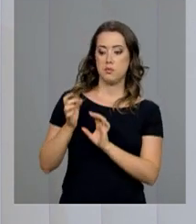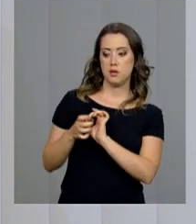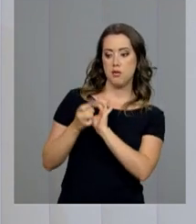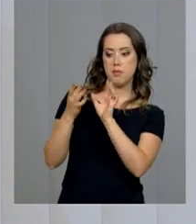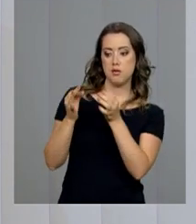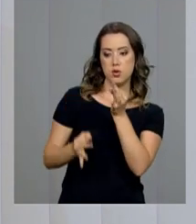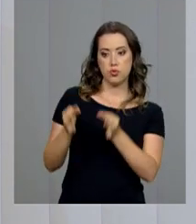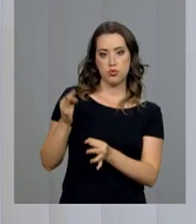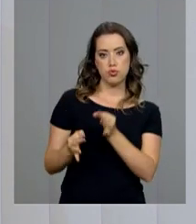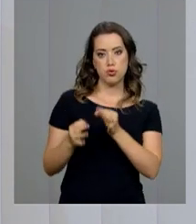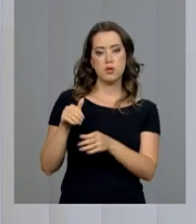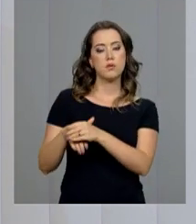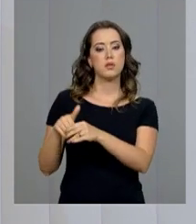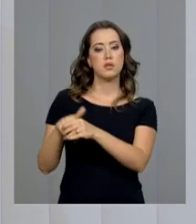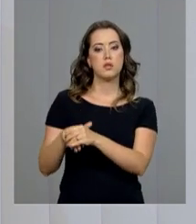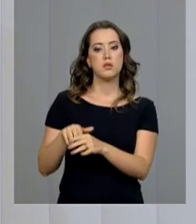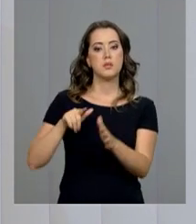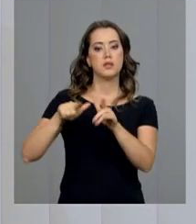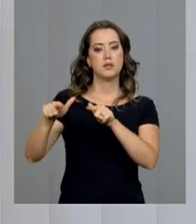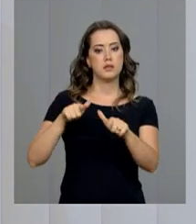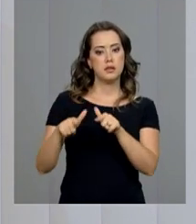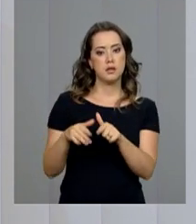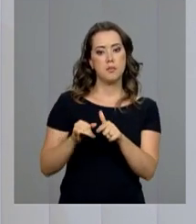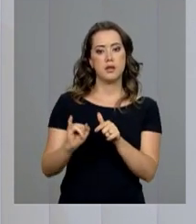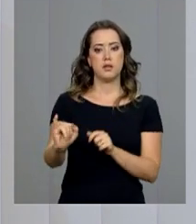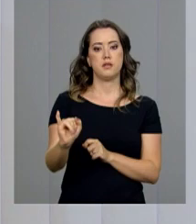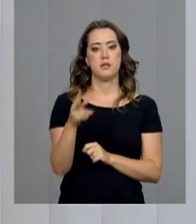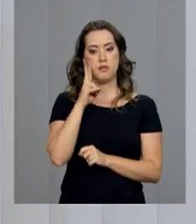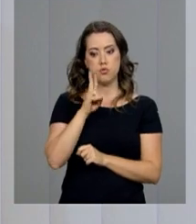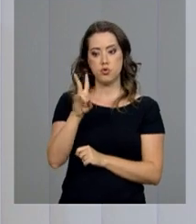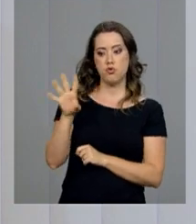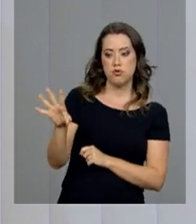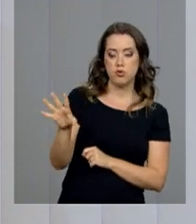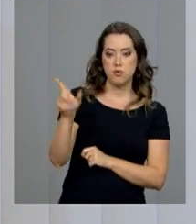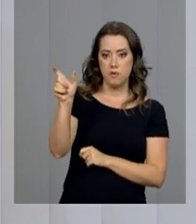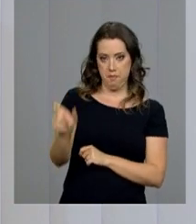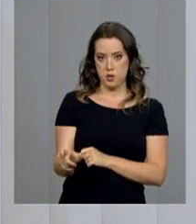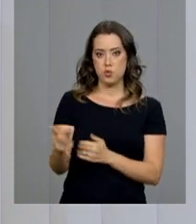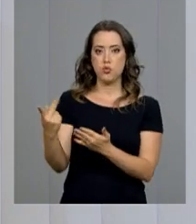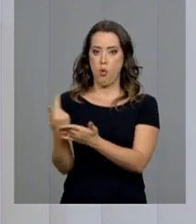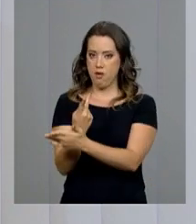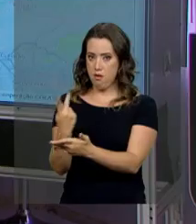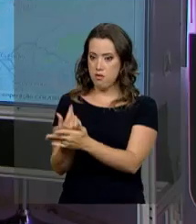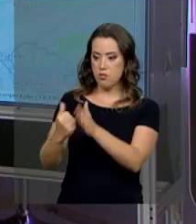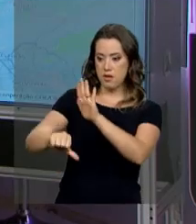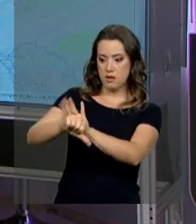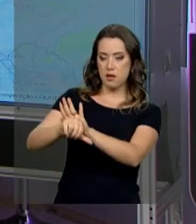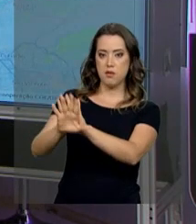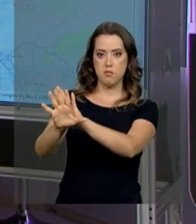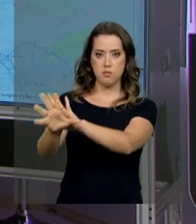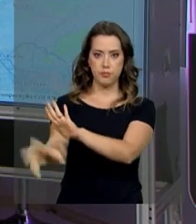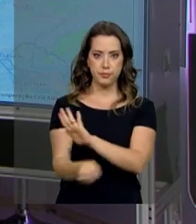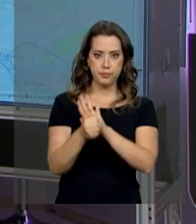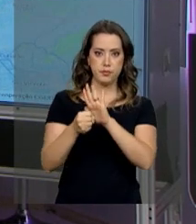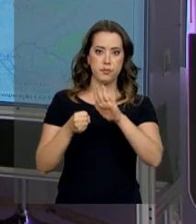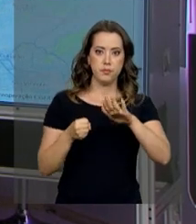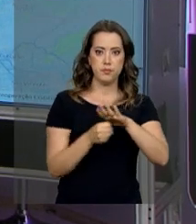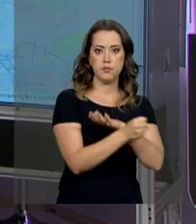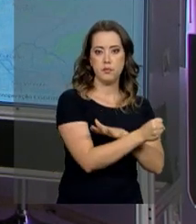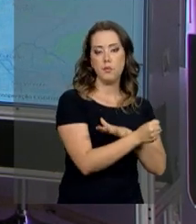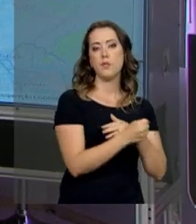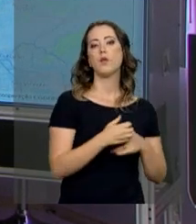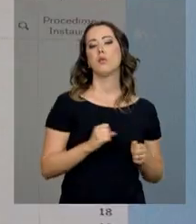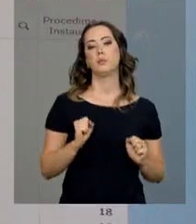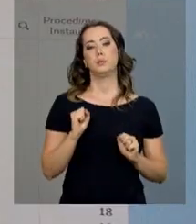da justiça eleitoral para atuar salvo no caso de flagrante delito de crime eleitoral. Por meio destas telas, é